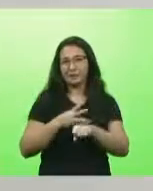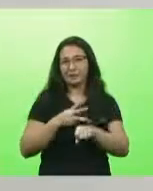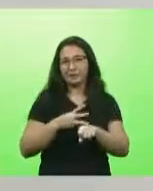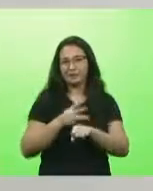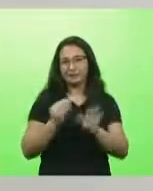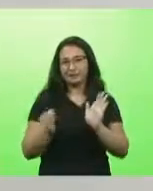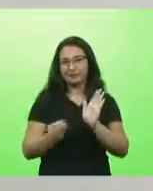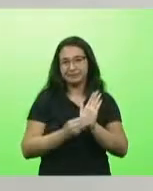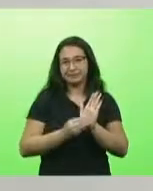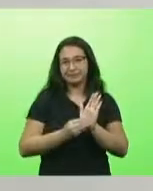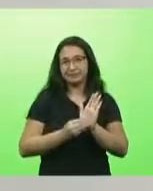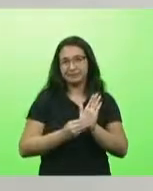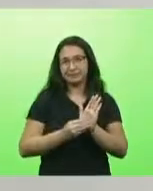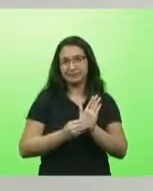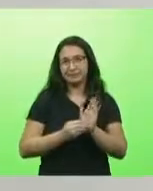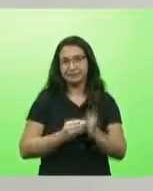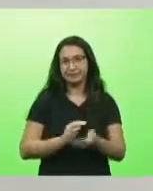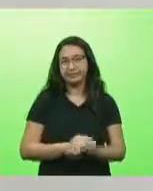nos próximos dias.